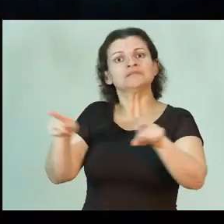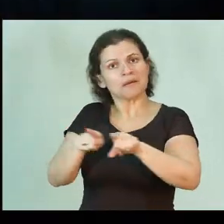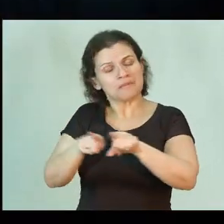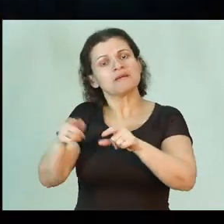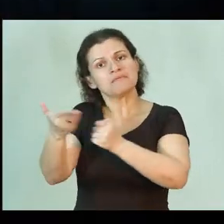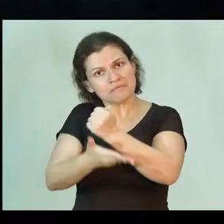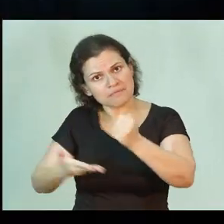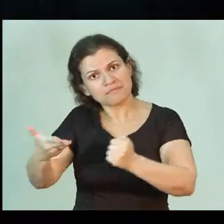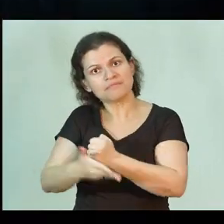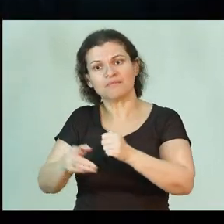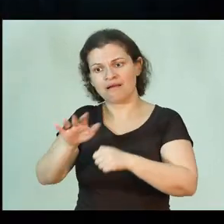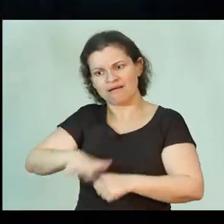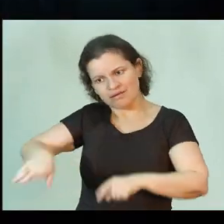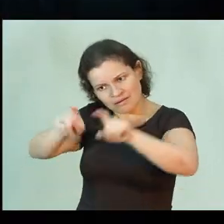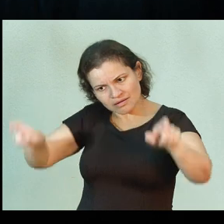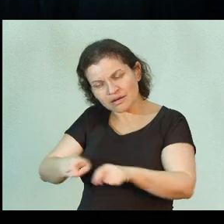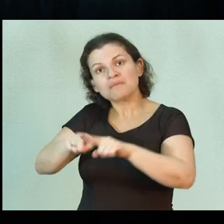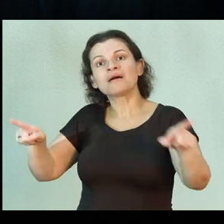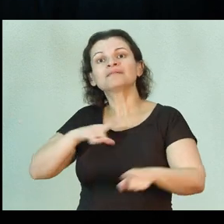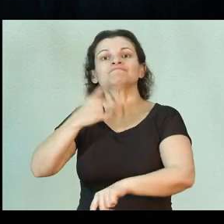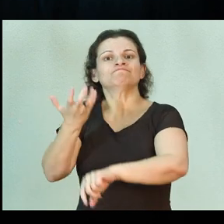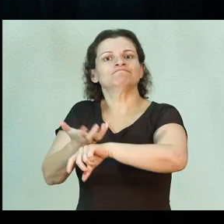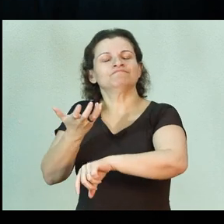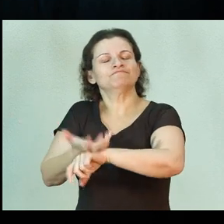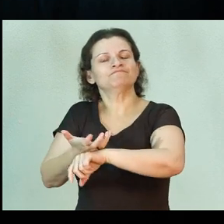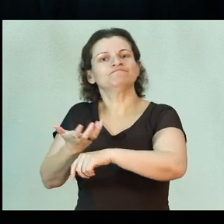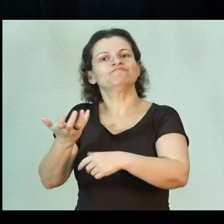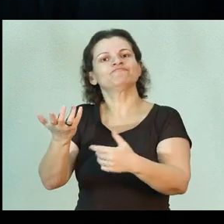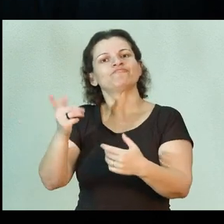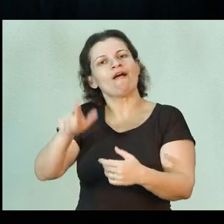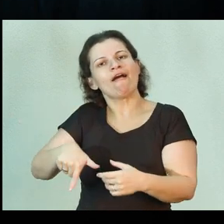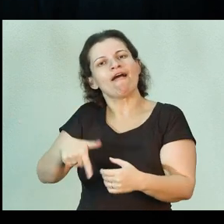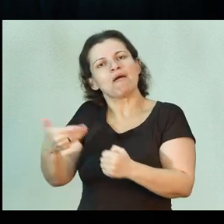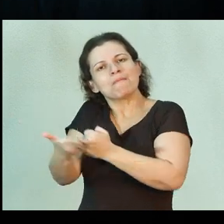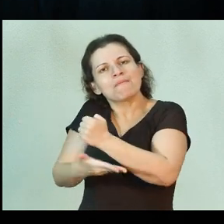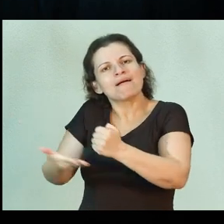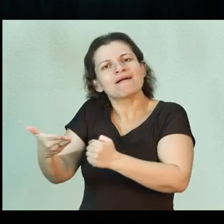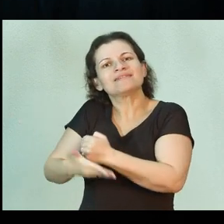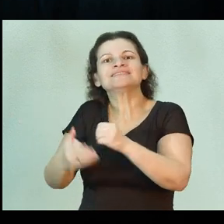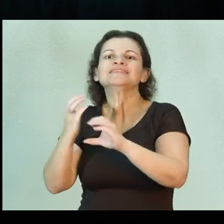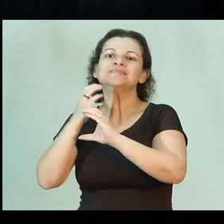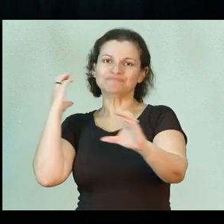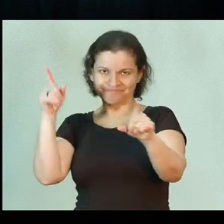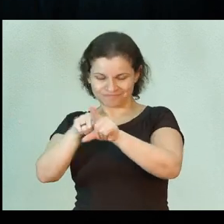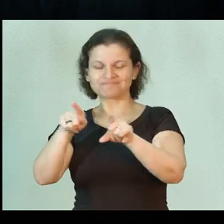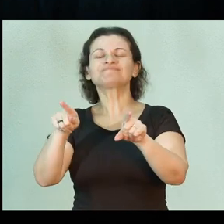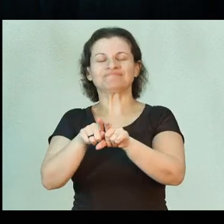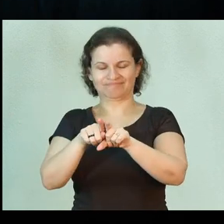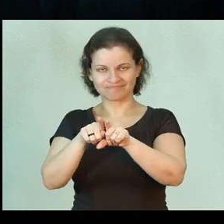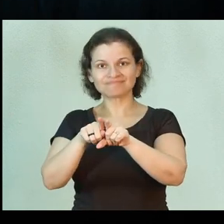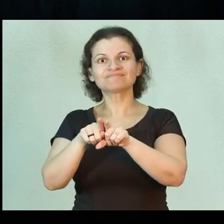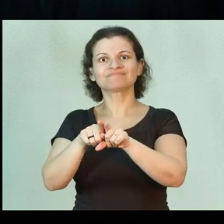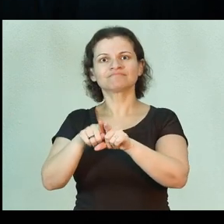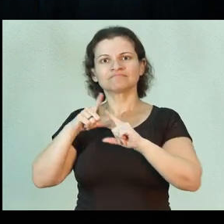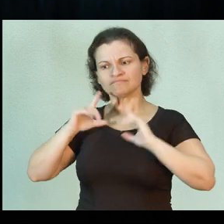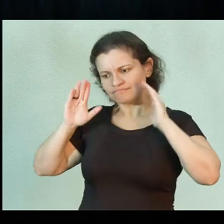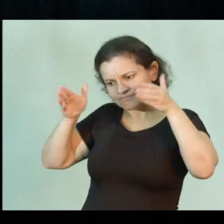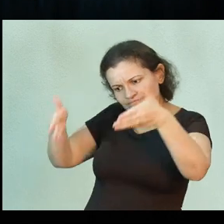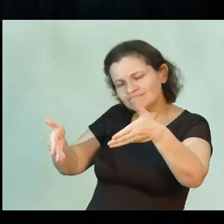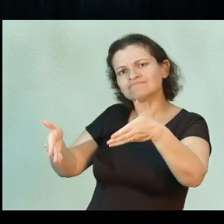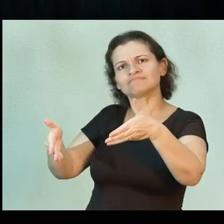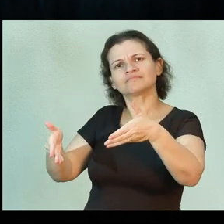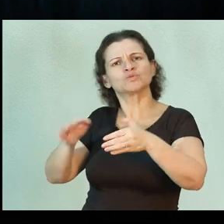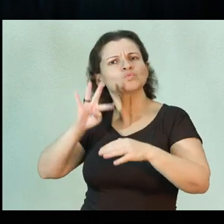básicas de computação, mas algumas disciplinas básicas de engenharia também, voltadas para